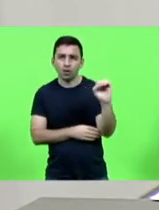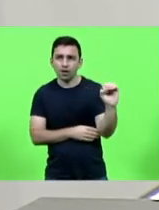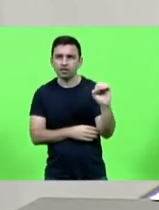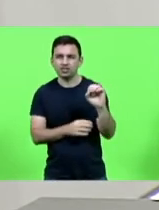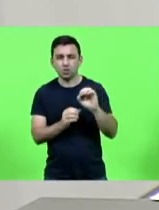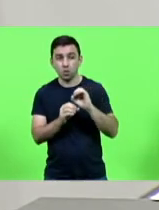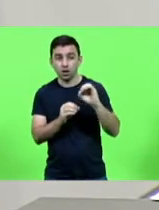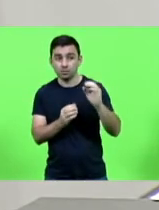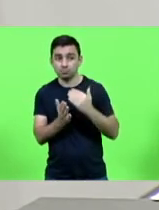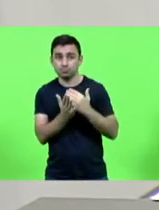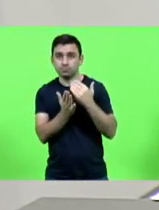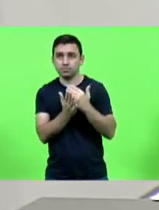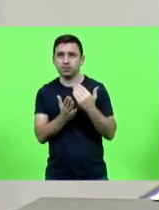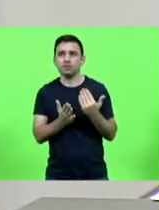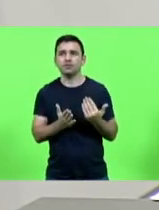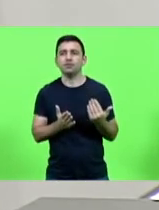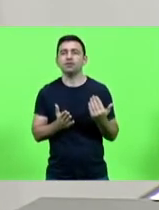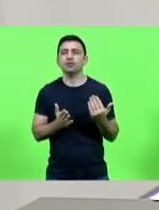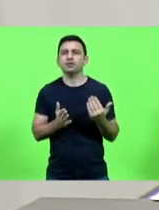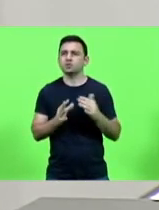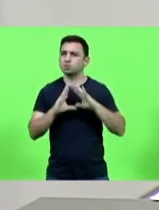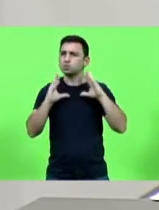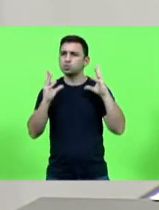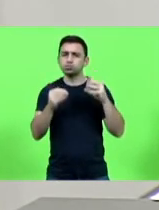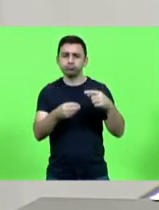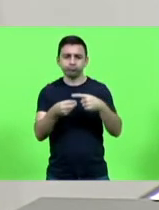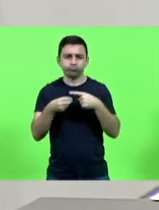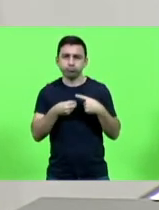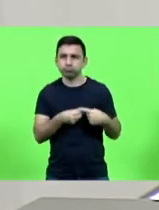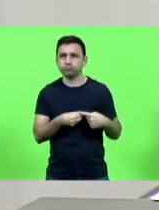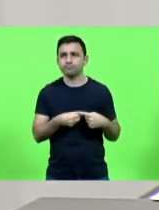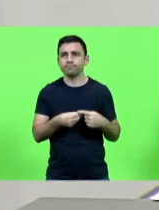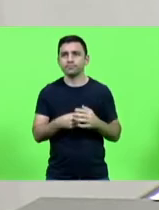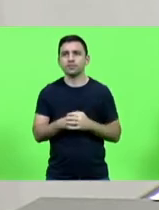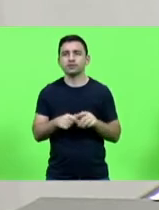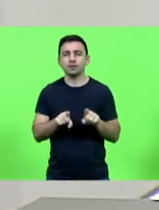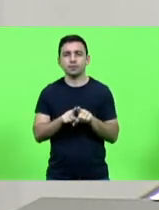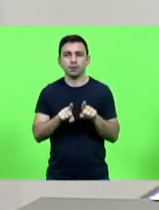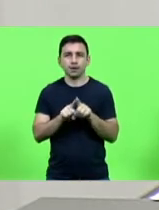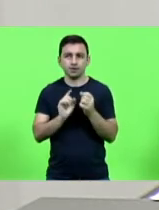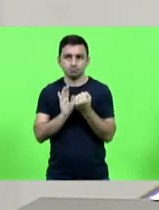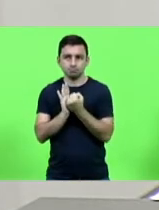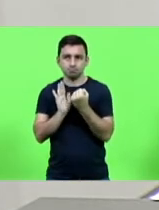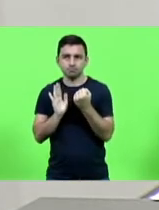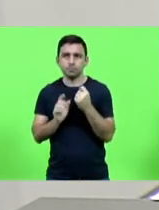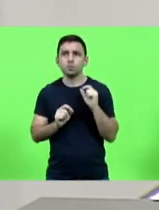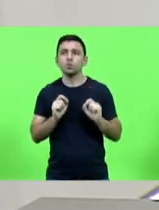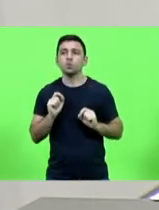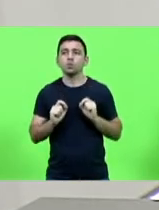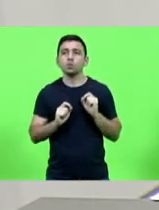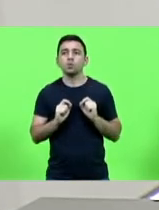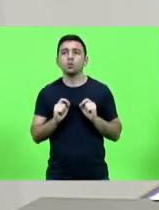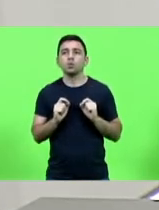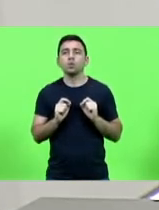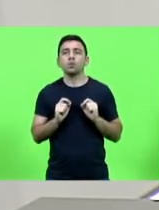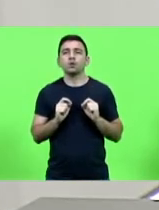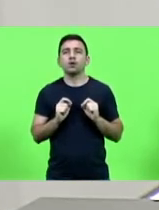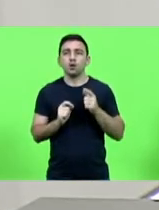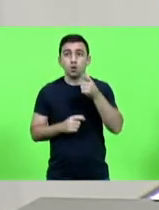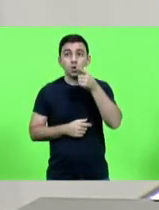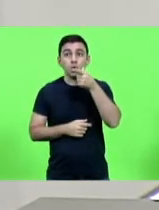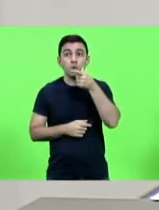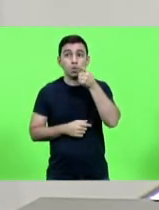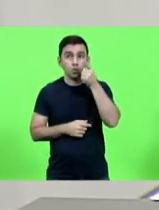Oeste todos aqueles municípios registrar também aqui agora ontem